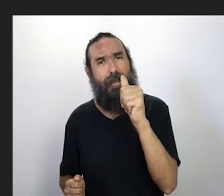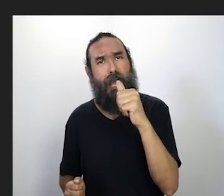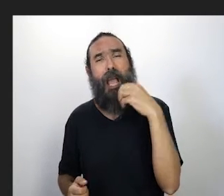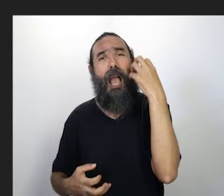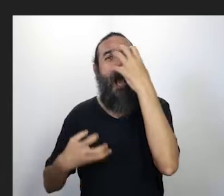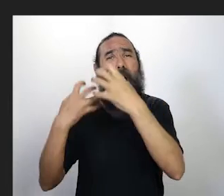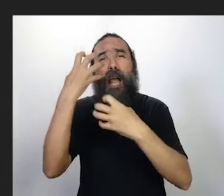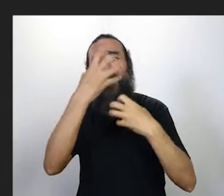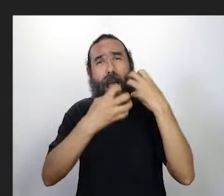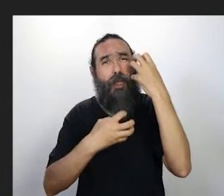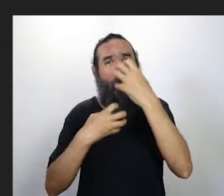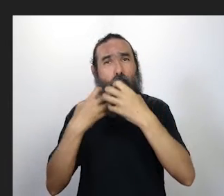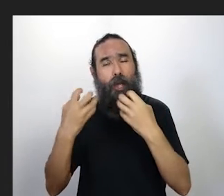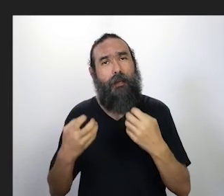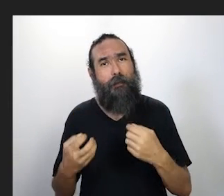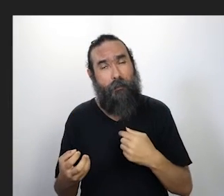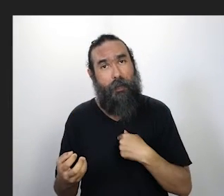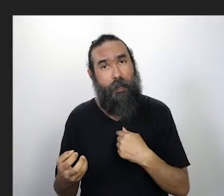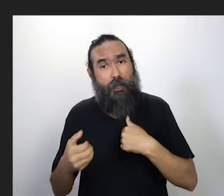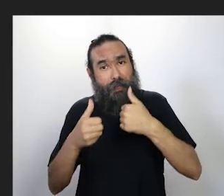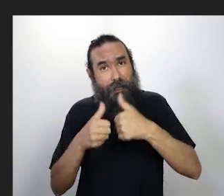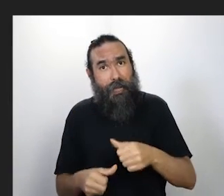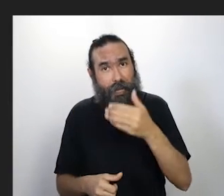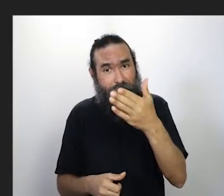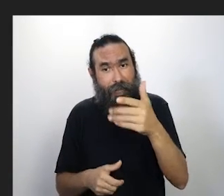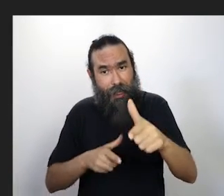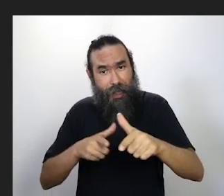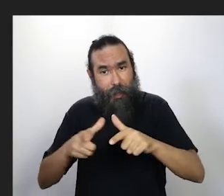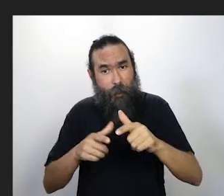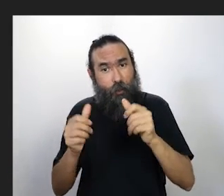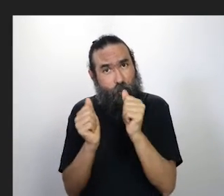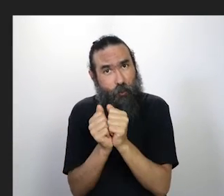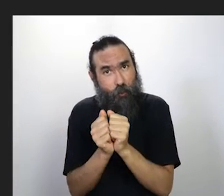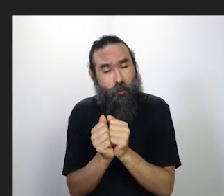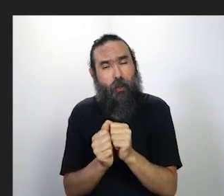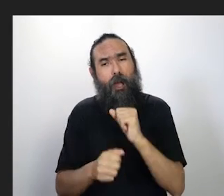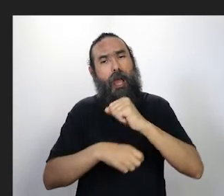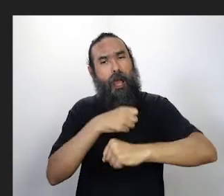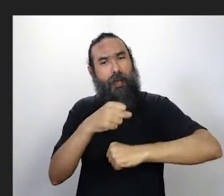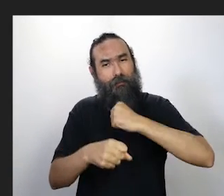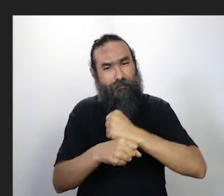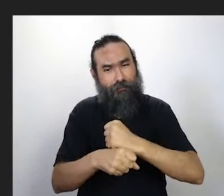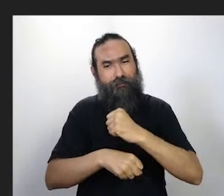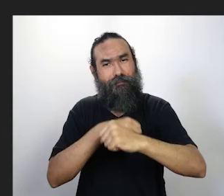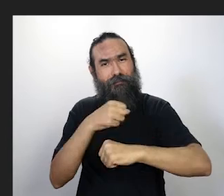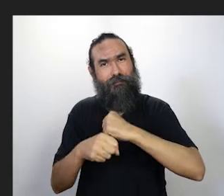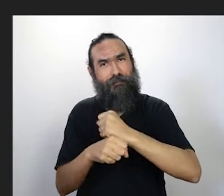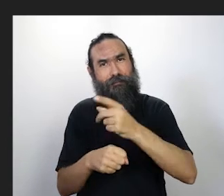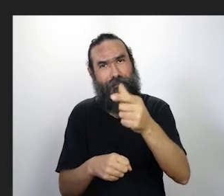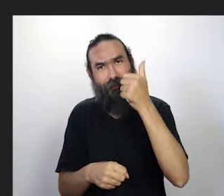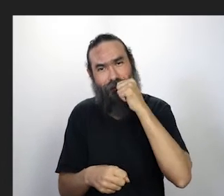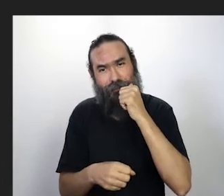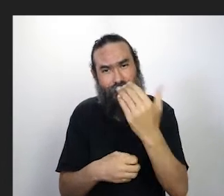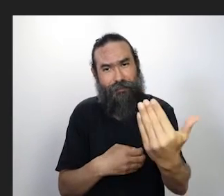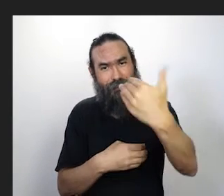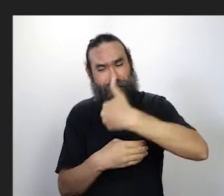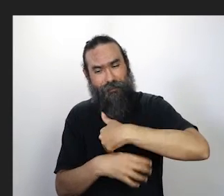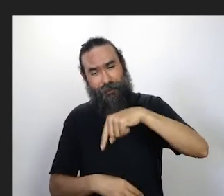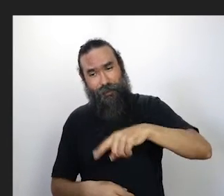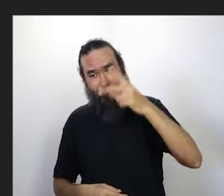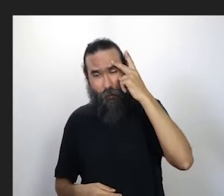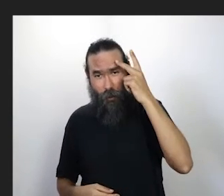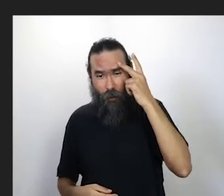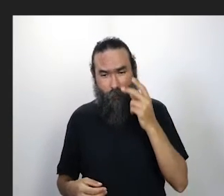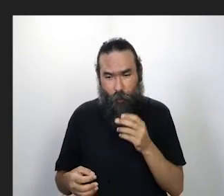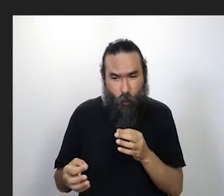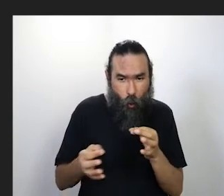Fernandes, das Mulheres do Fumo e que eu faço vários trabalhos com ela, todos os anos ela vem para São Paulo e a gente dá muita oficina,